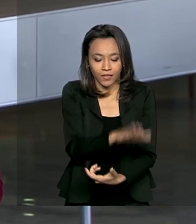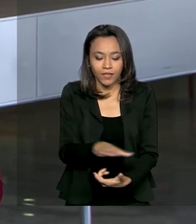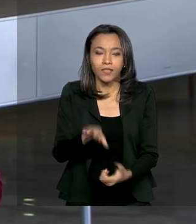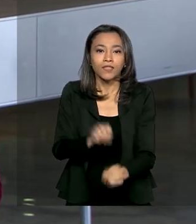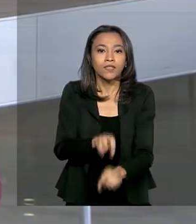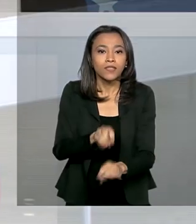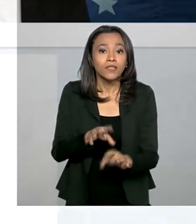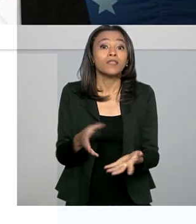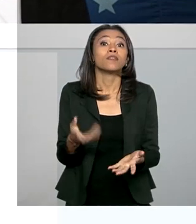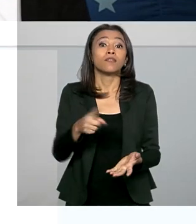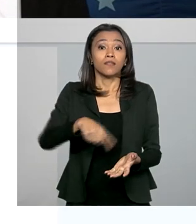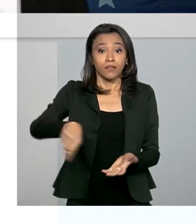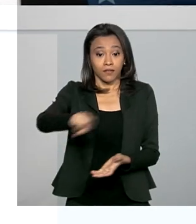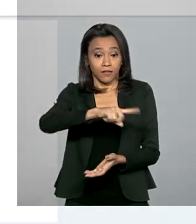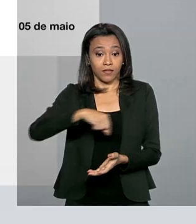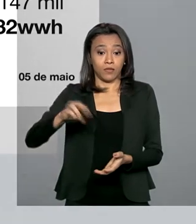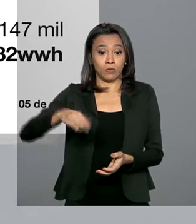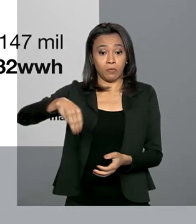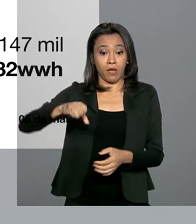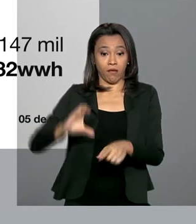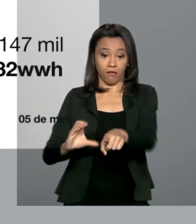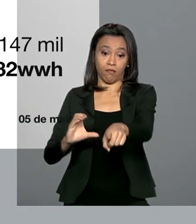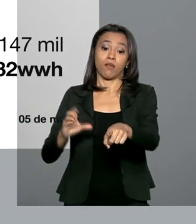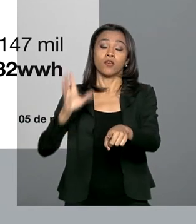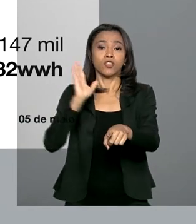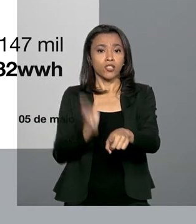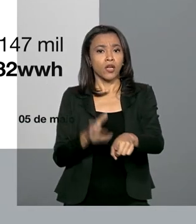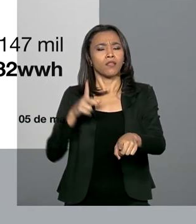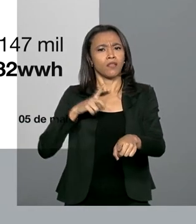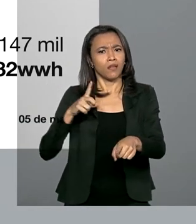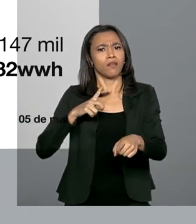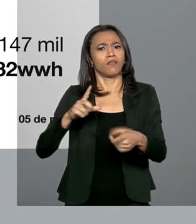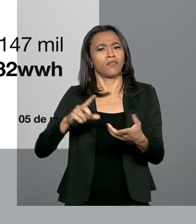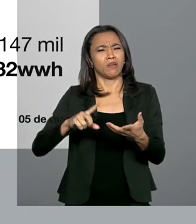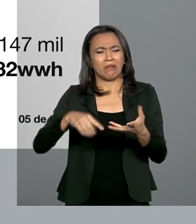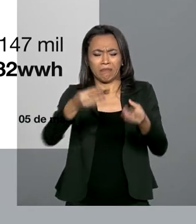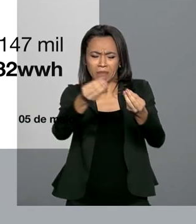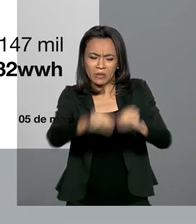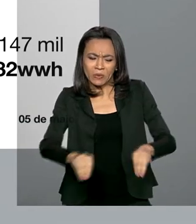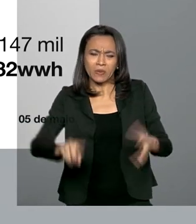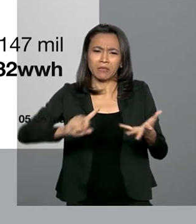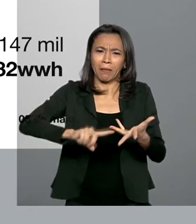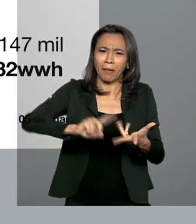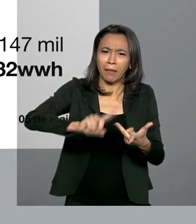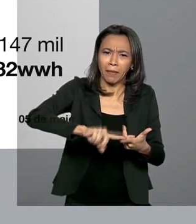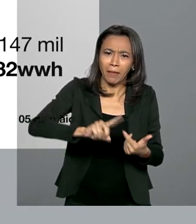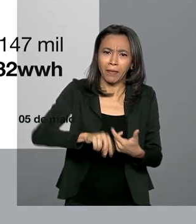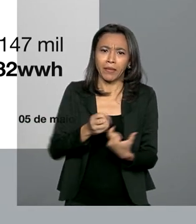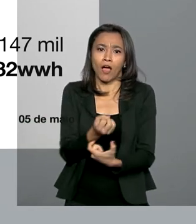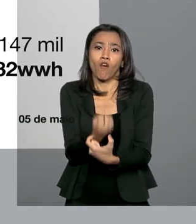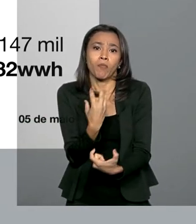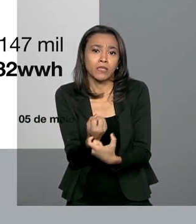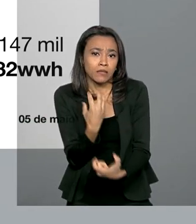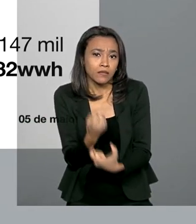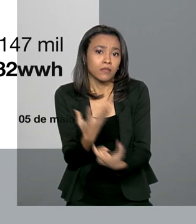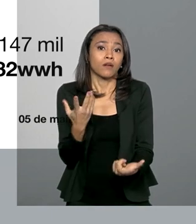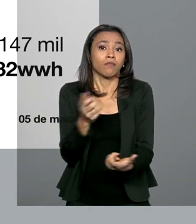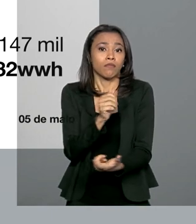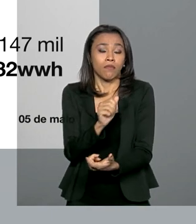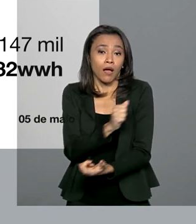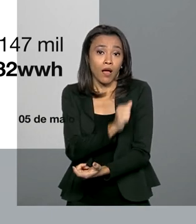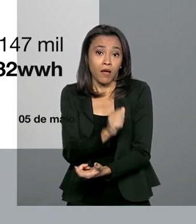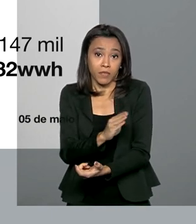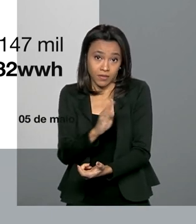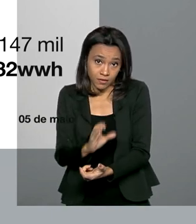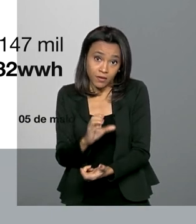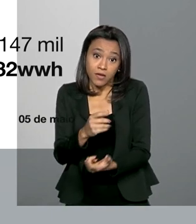Bolsonaro comentou que essa iniciativa enfrenta as principais causas das deficiências da alfabetização. Um dos cursos online já